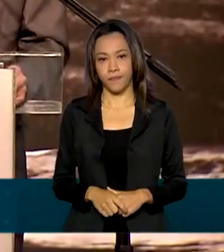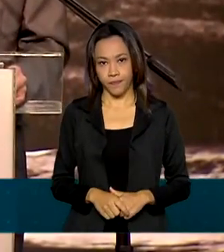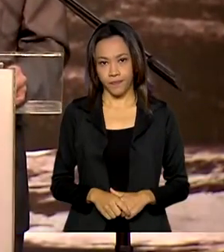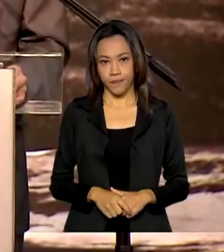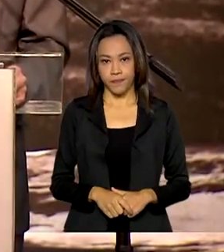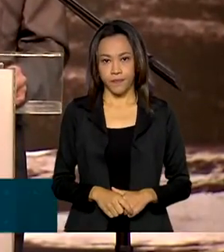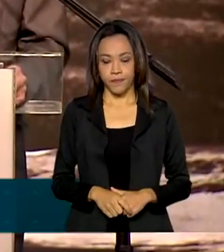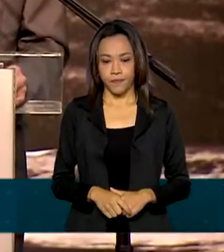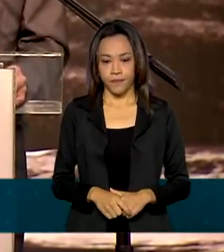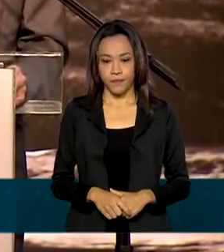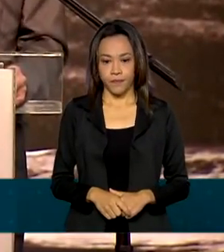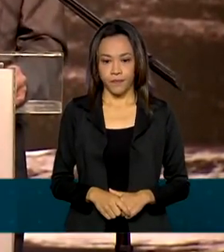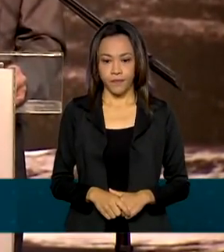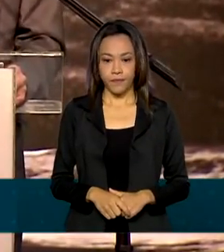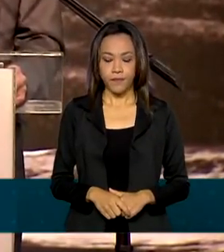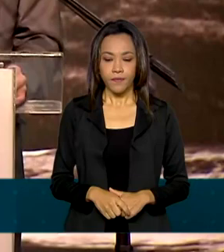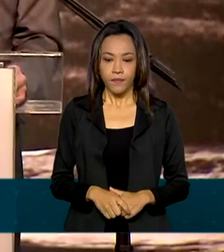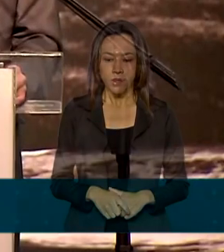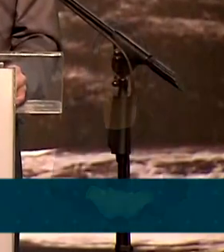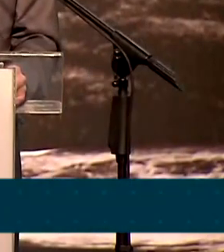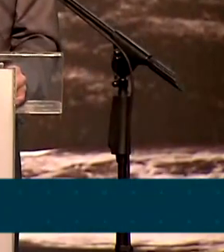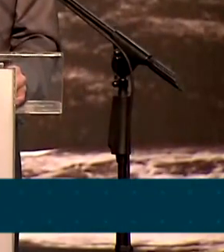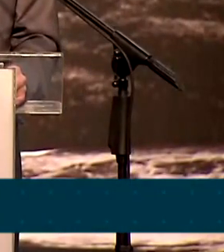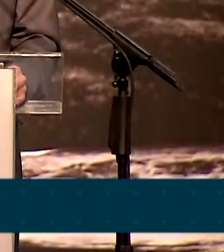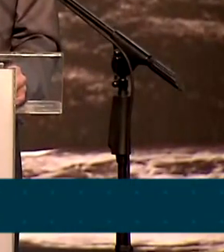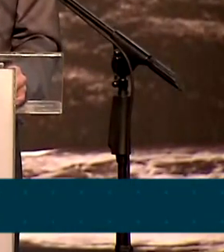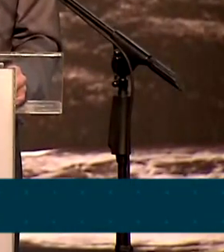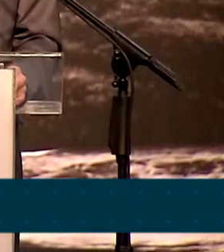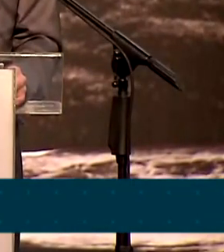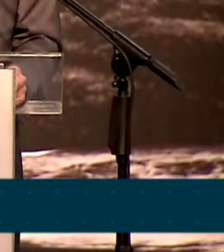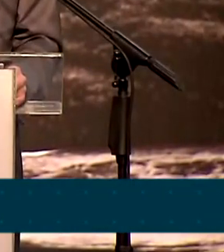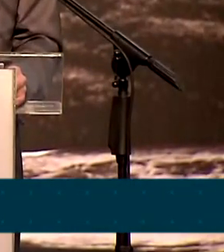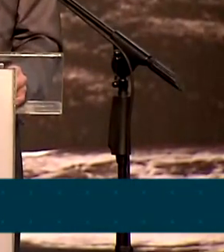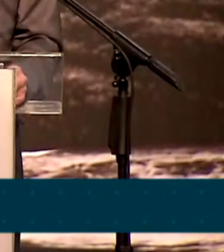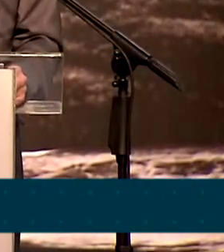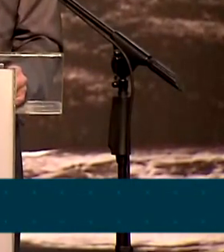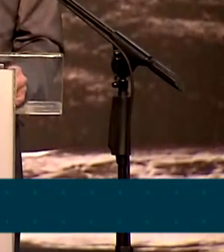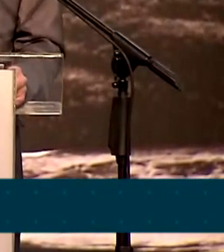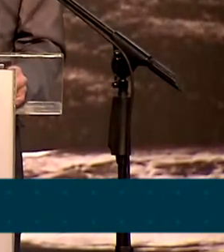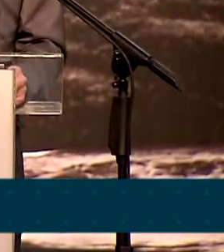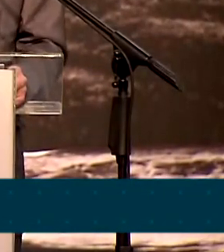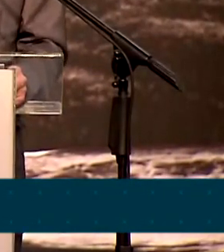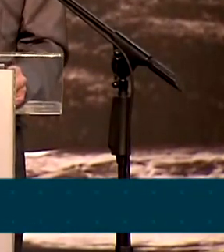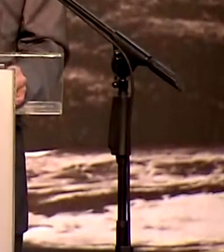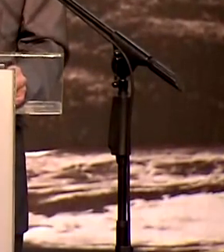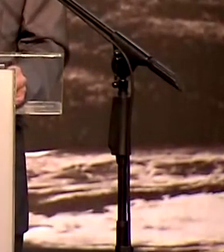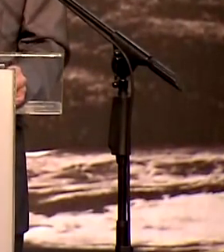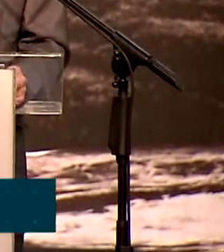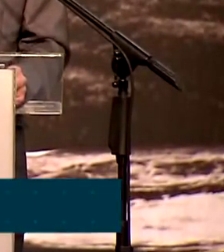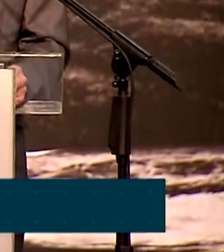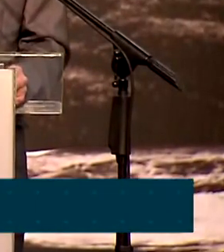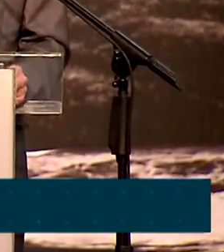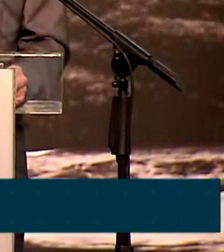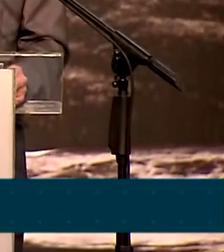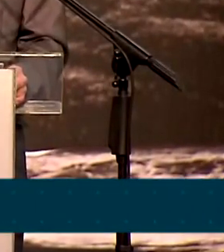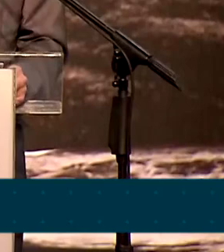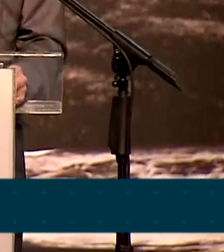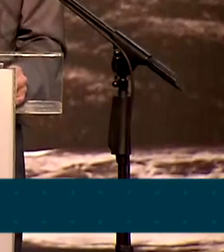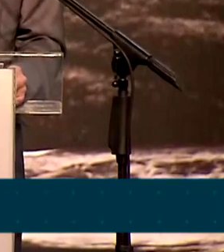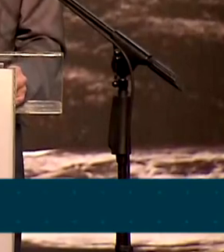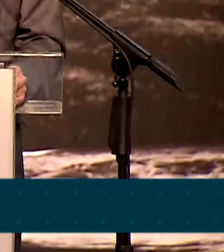ao trabalho que vem sendo muito bem conduzido pela atual diretoria, baseado em